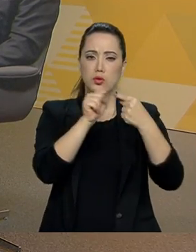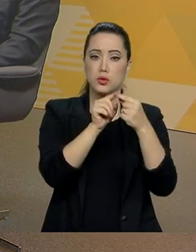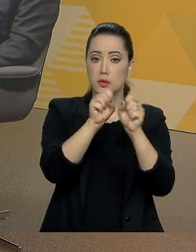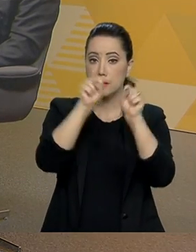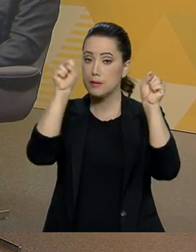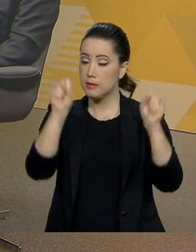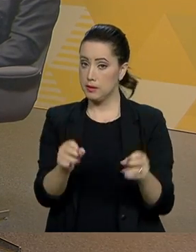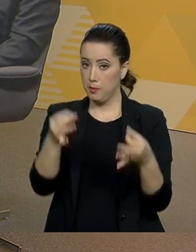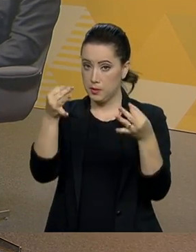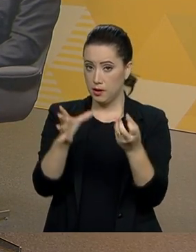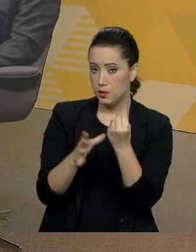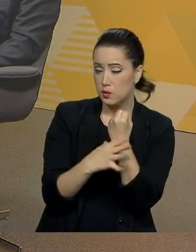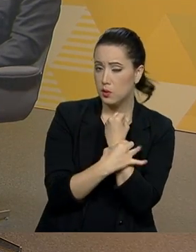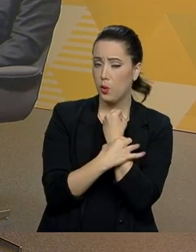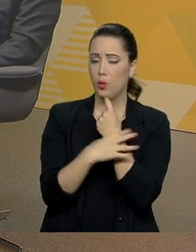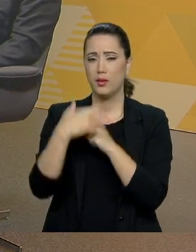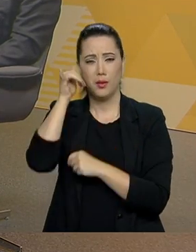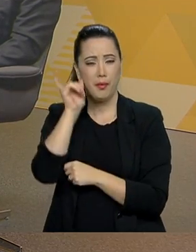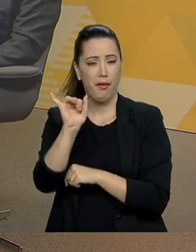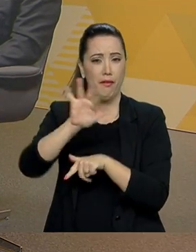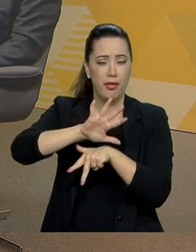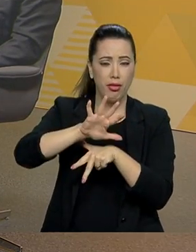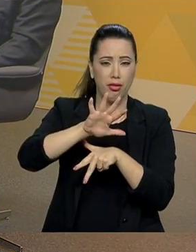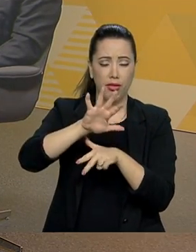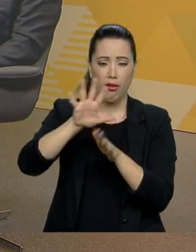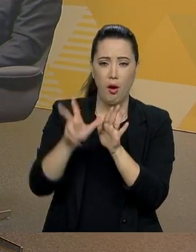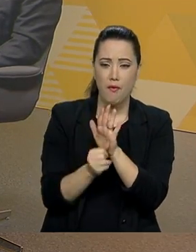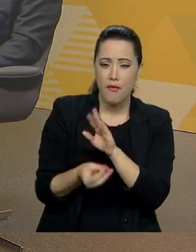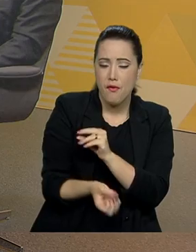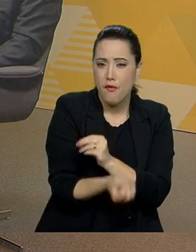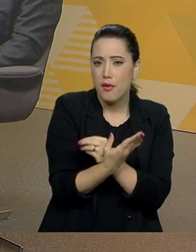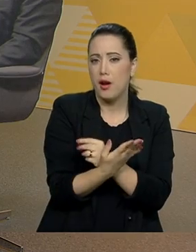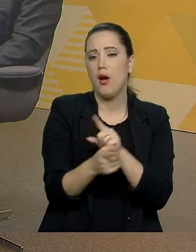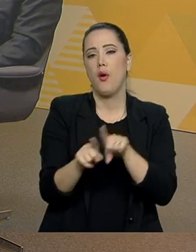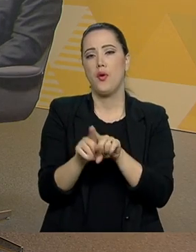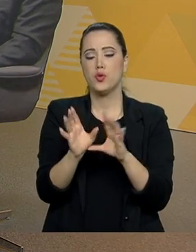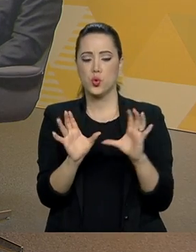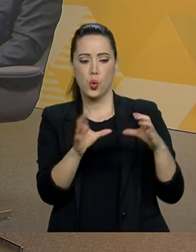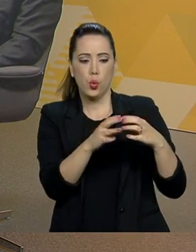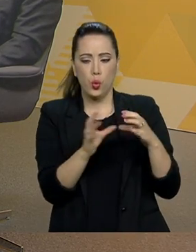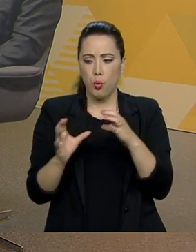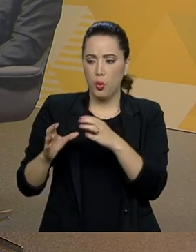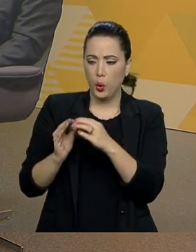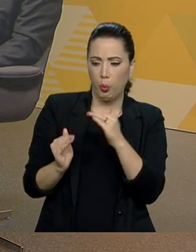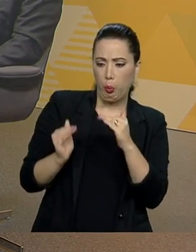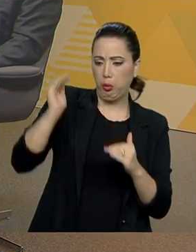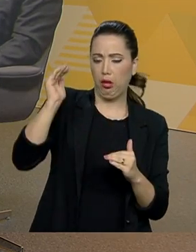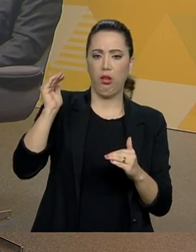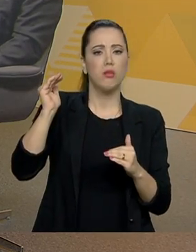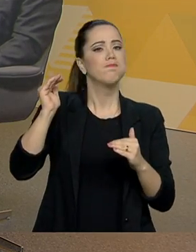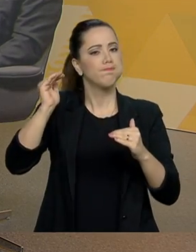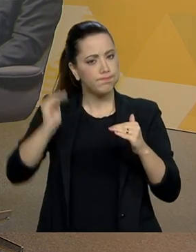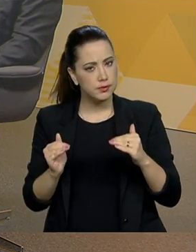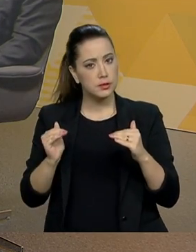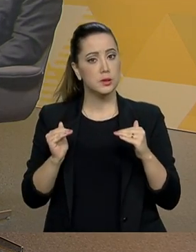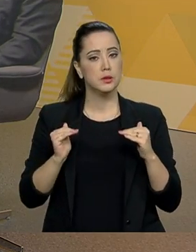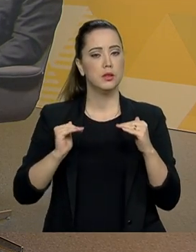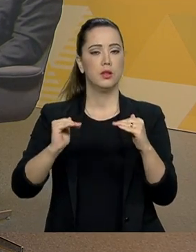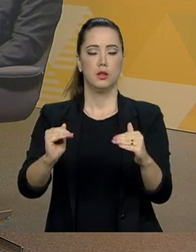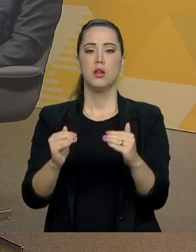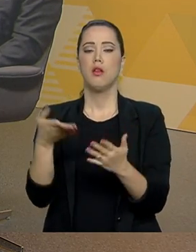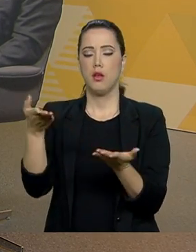sustentável e também combater fraudes e privilégios. E quem fala sobre esse assunto é o secretário especial de Previdência,